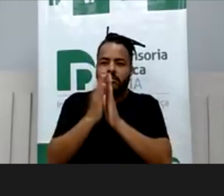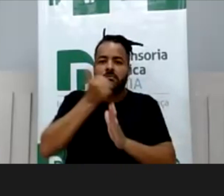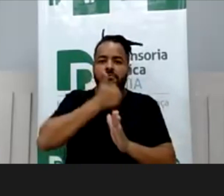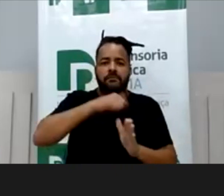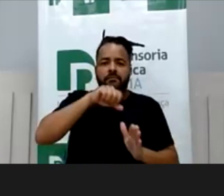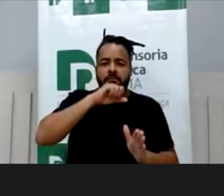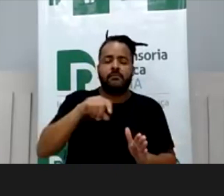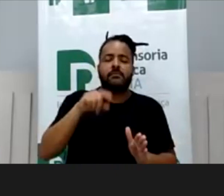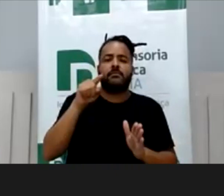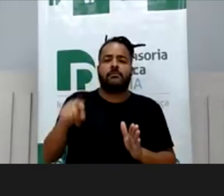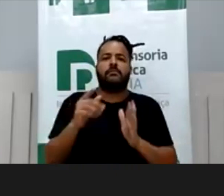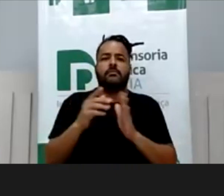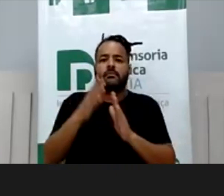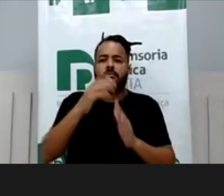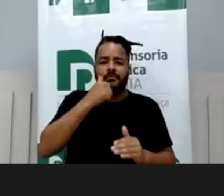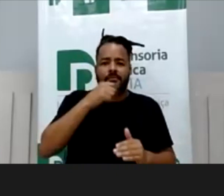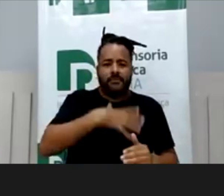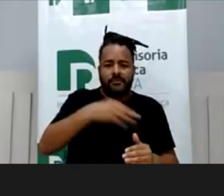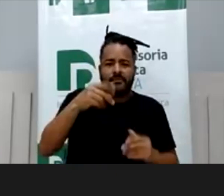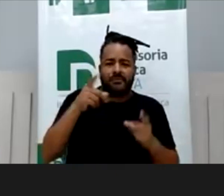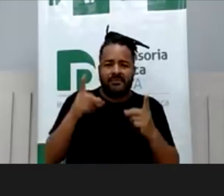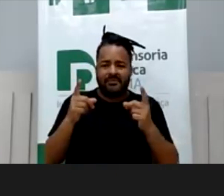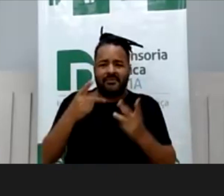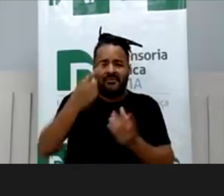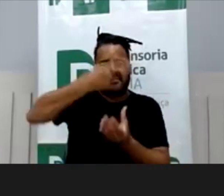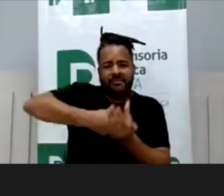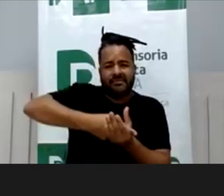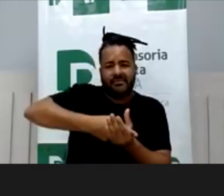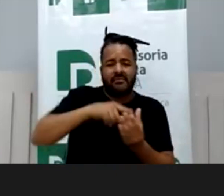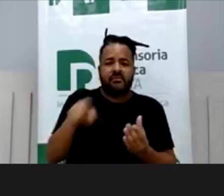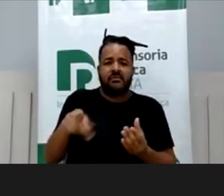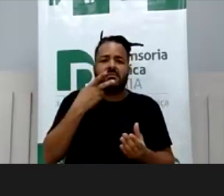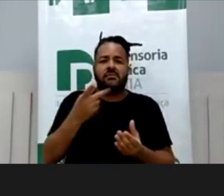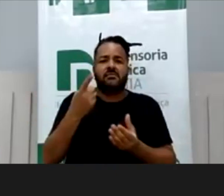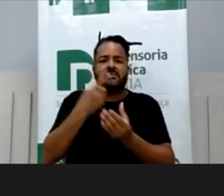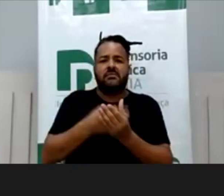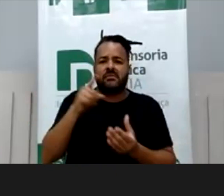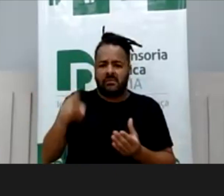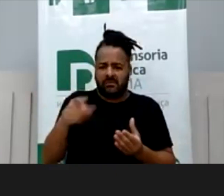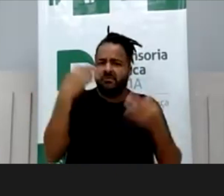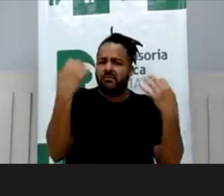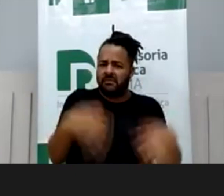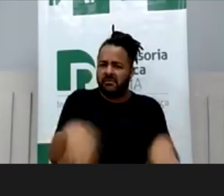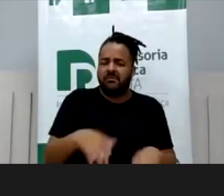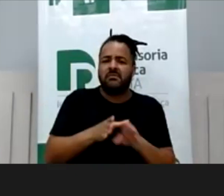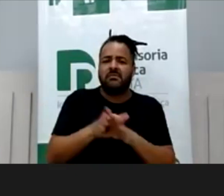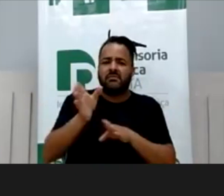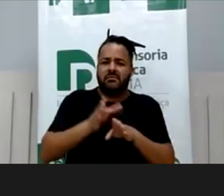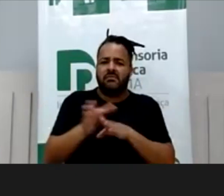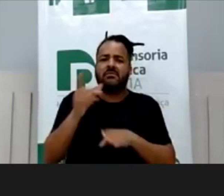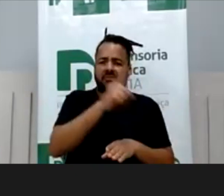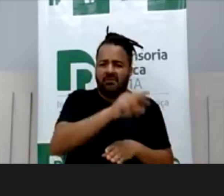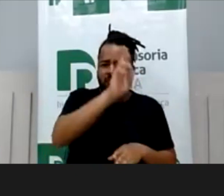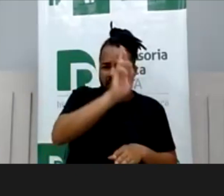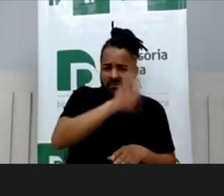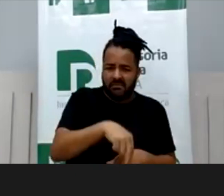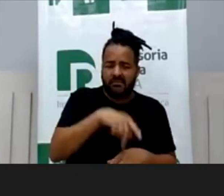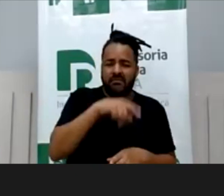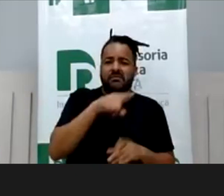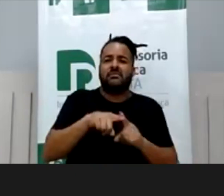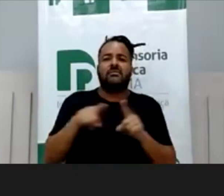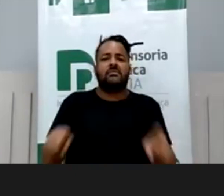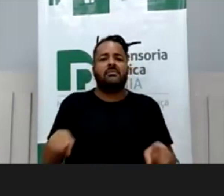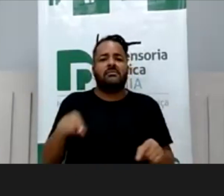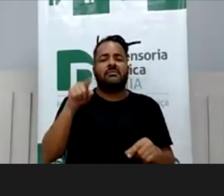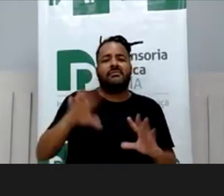a filha vendendo cachorro-quente, ela chegou e disse, você está certo, conselheiro, seu papel está corretíssimo. Agora,